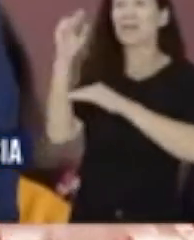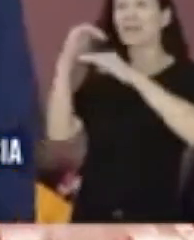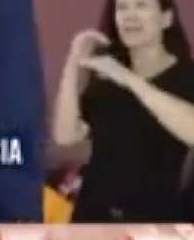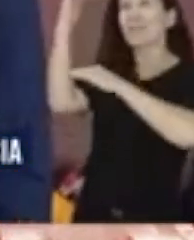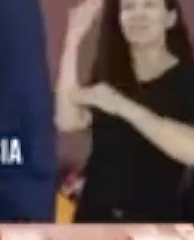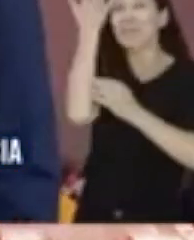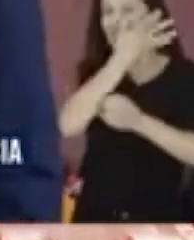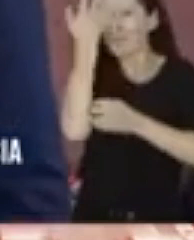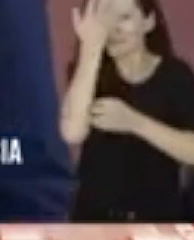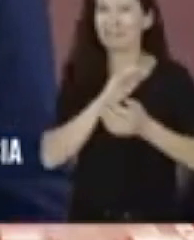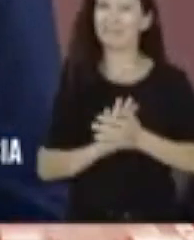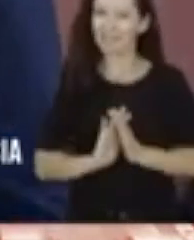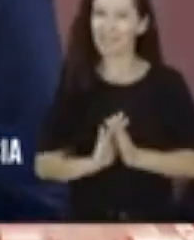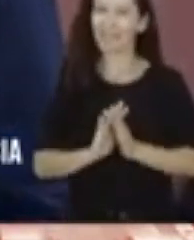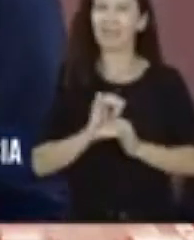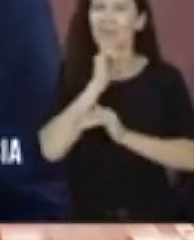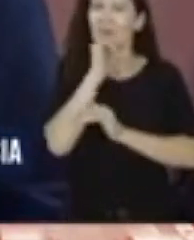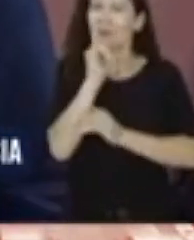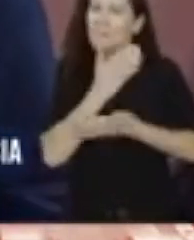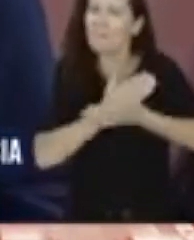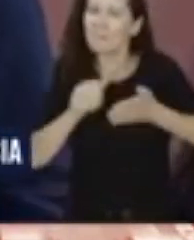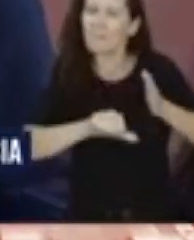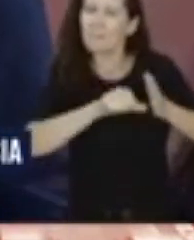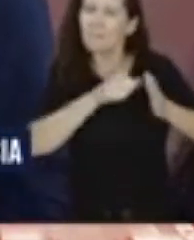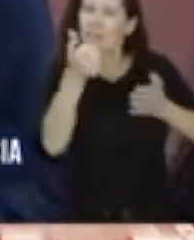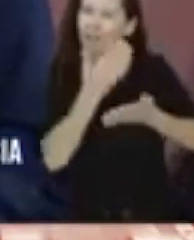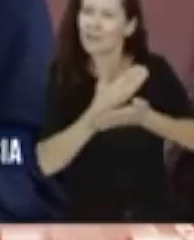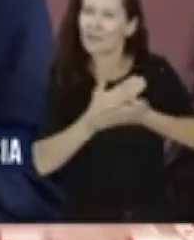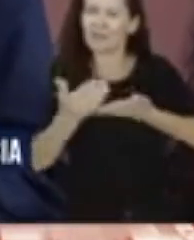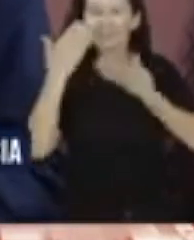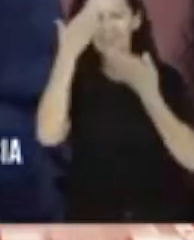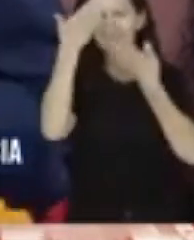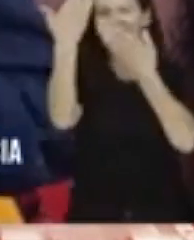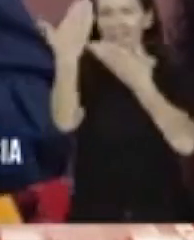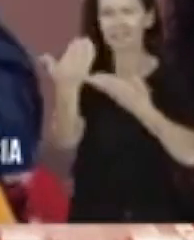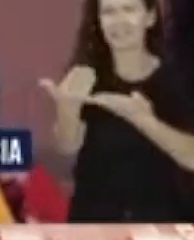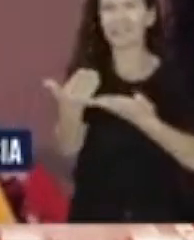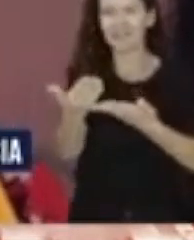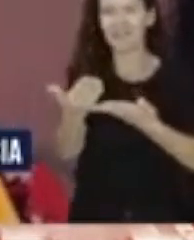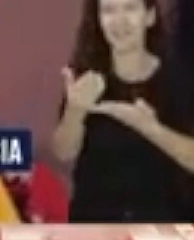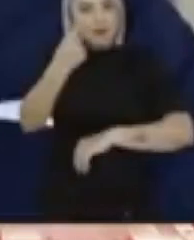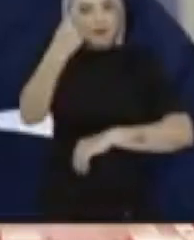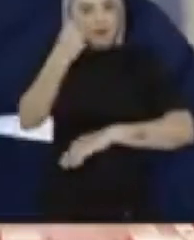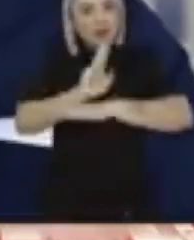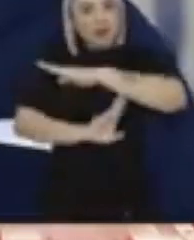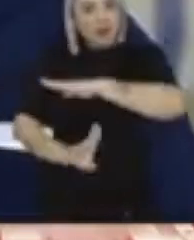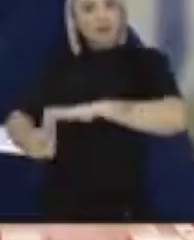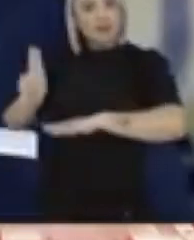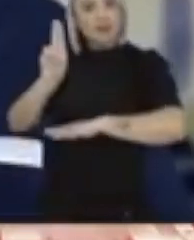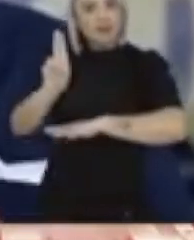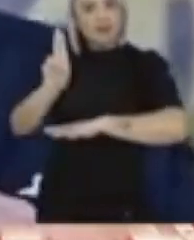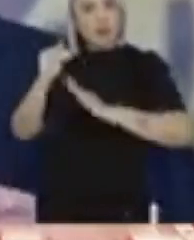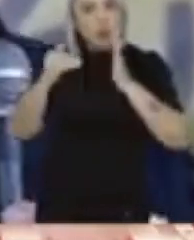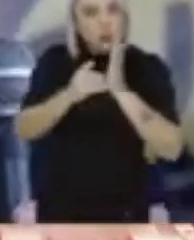o Alckmin vai ter esse papel de representar essa frente ampla, e ele, assim como o Jacques Wagner, ex-governador da Bahia, estão também com a tarefa